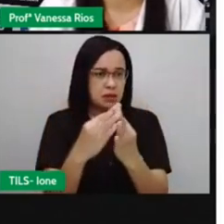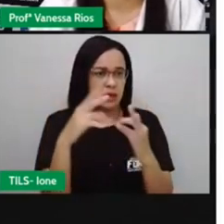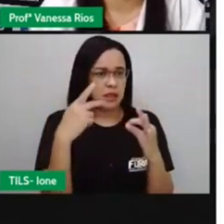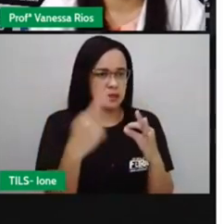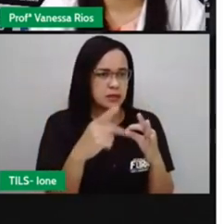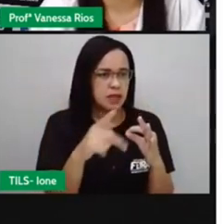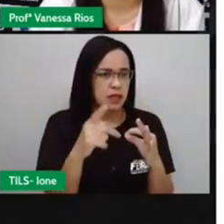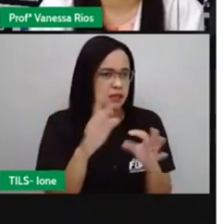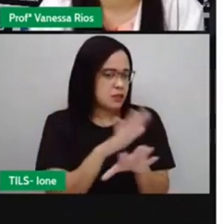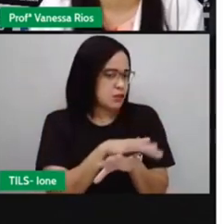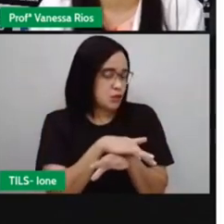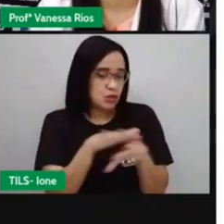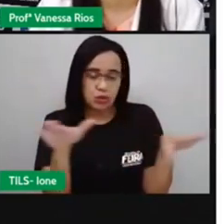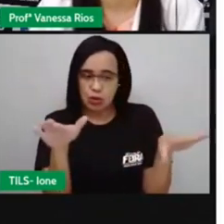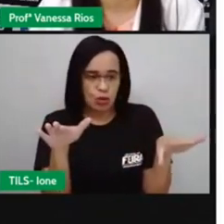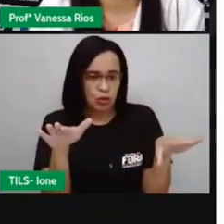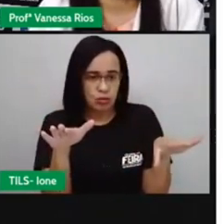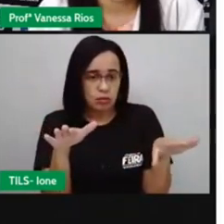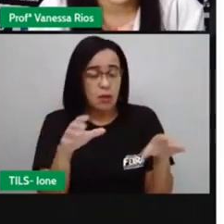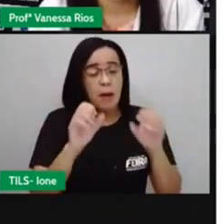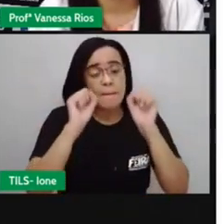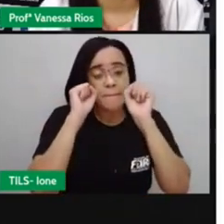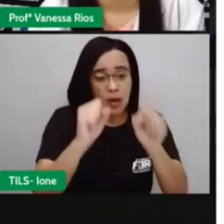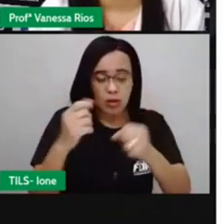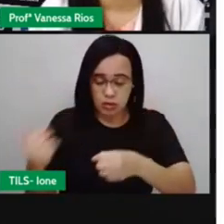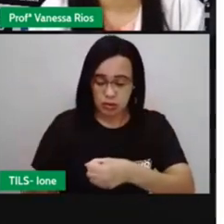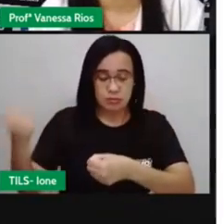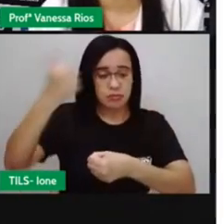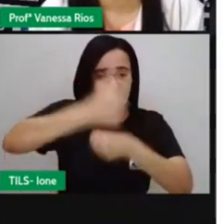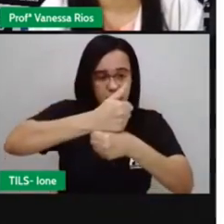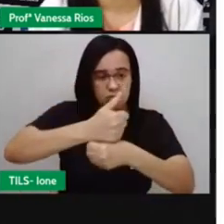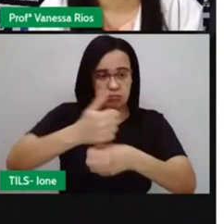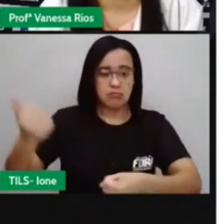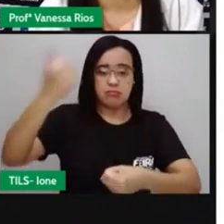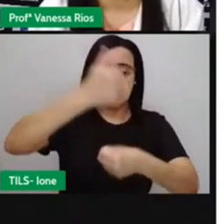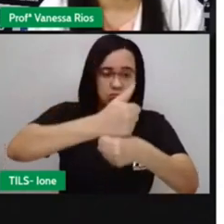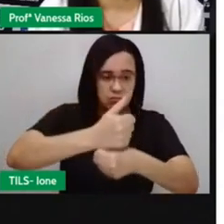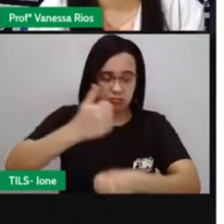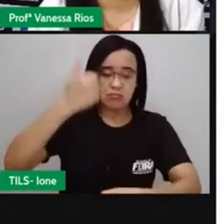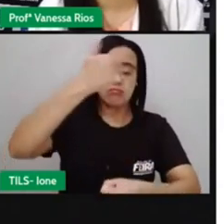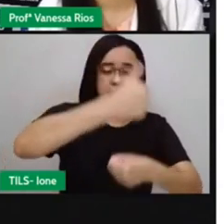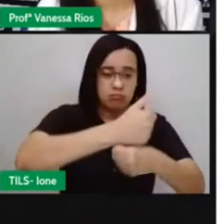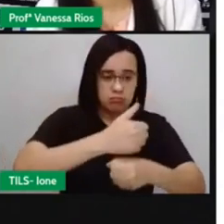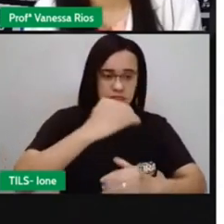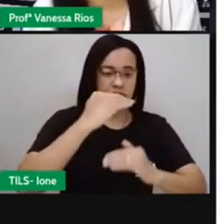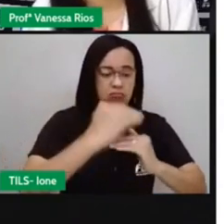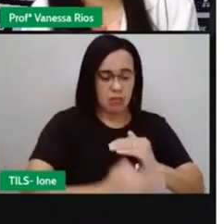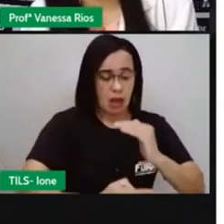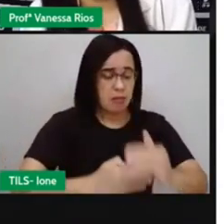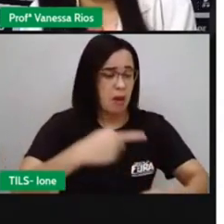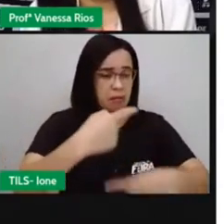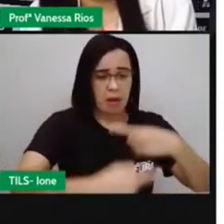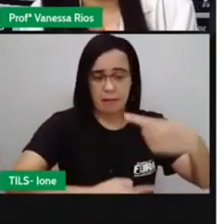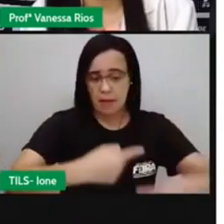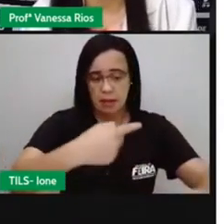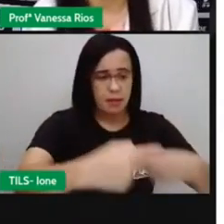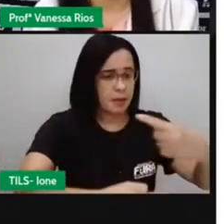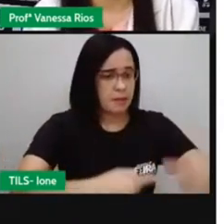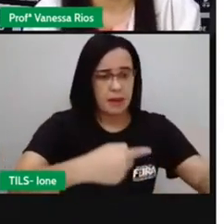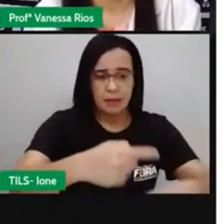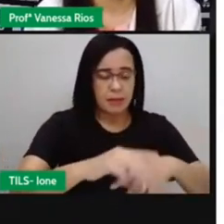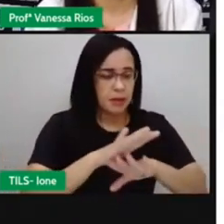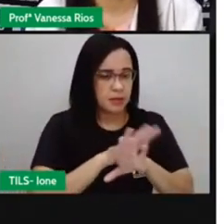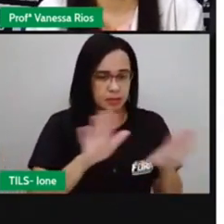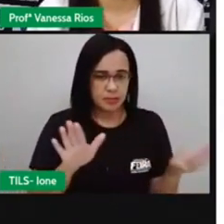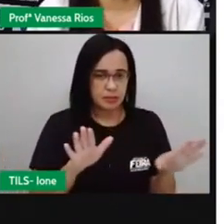a sucessão por tempo aí indeterminado desse poder. Quando passamos para a república, a gente